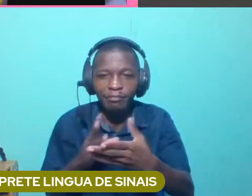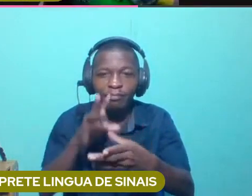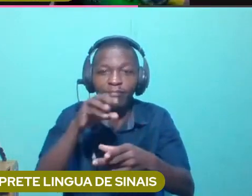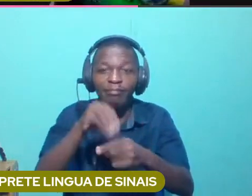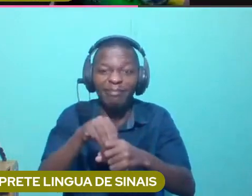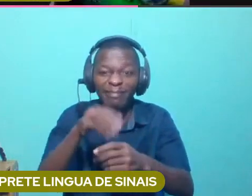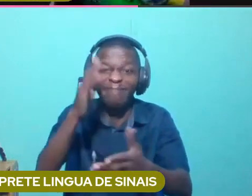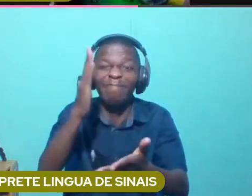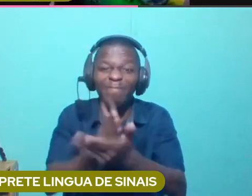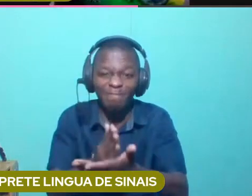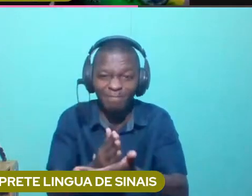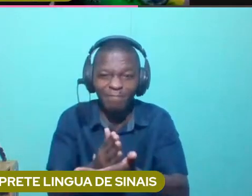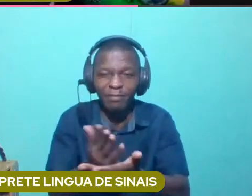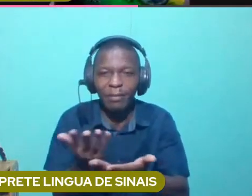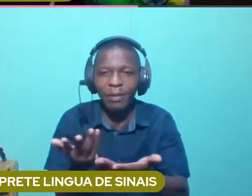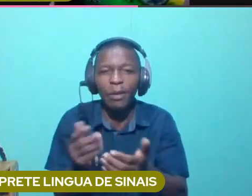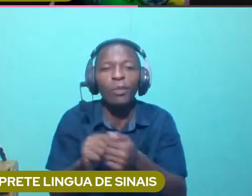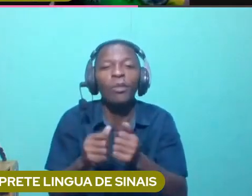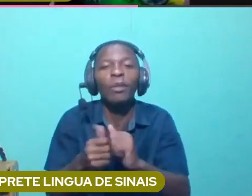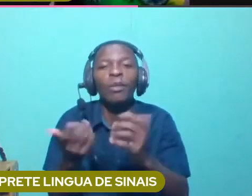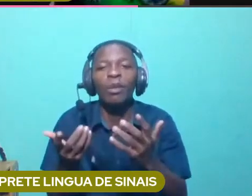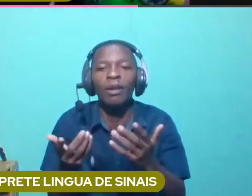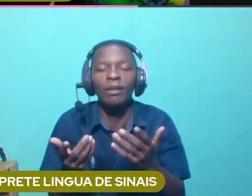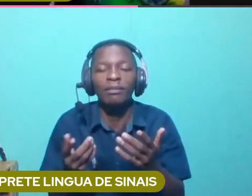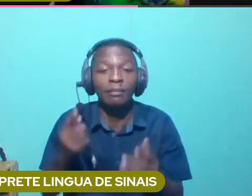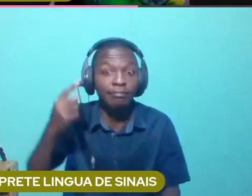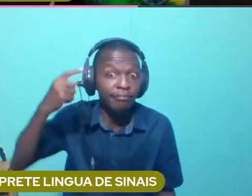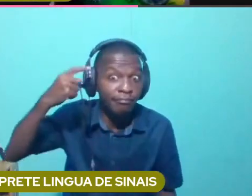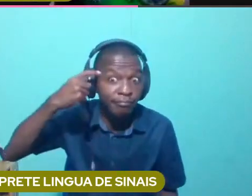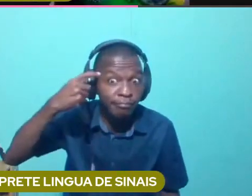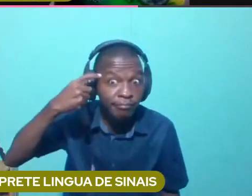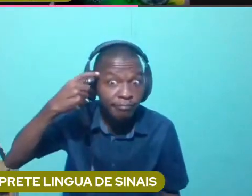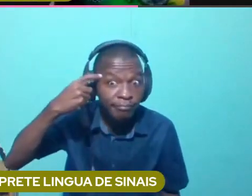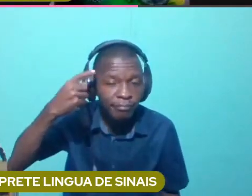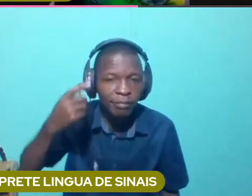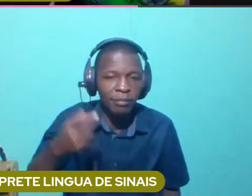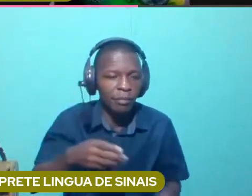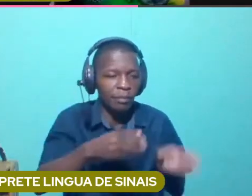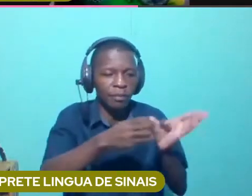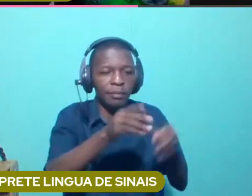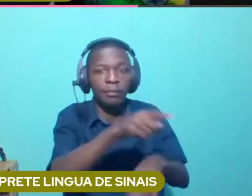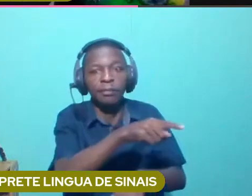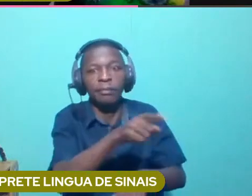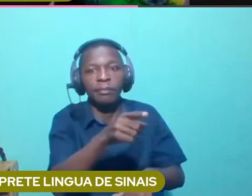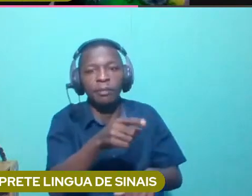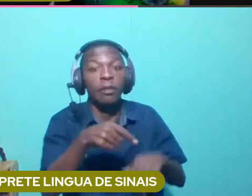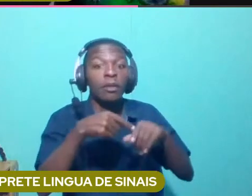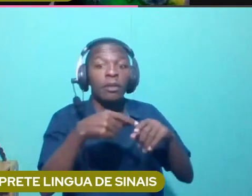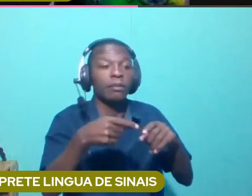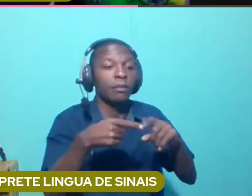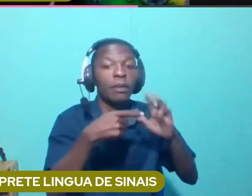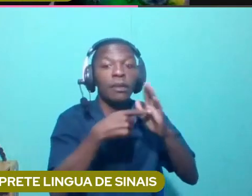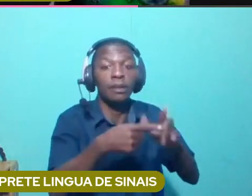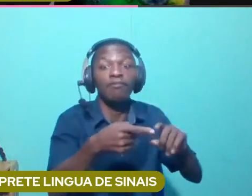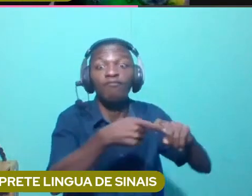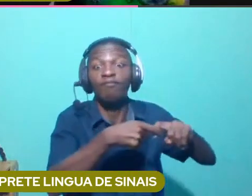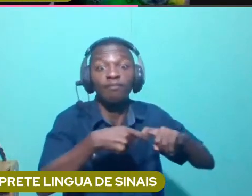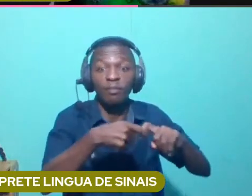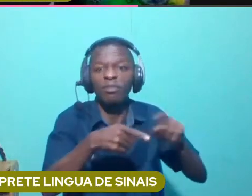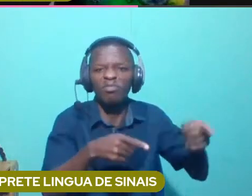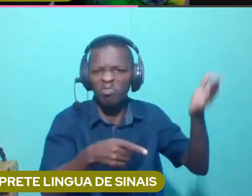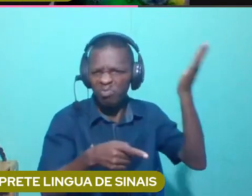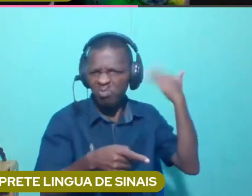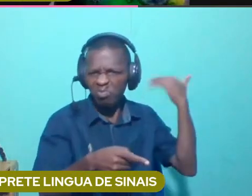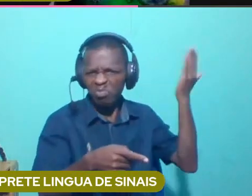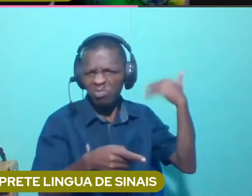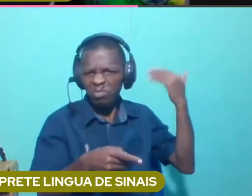difícil mudar as mentes das pessoas. Eu penso que a família, por um lado, nós já podemos ver, na altura, eram